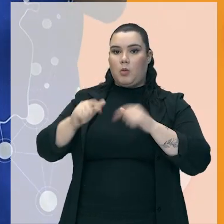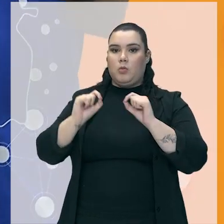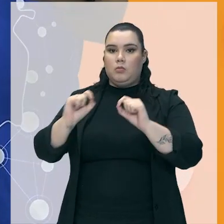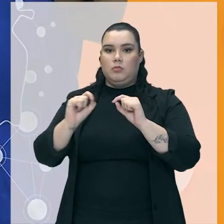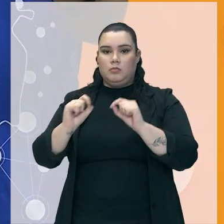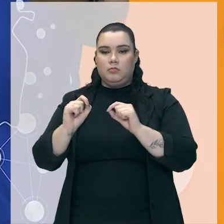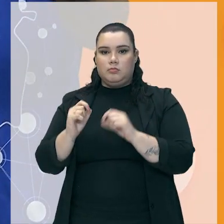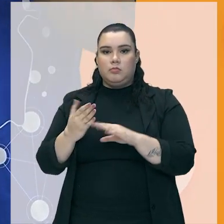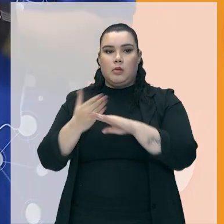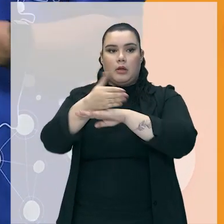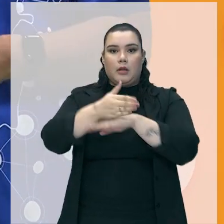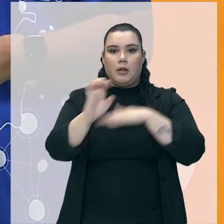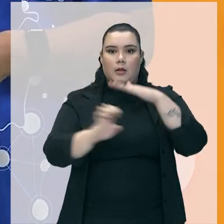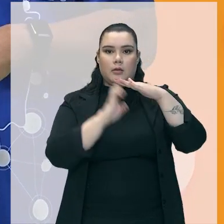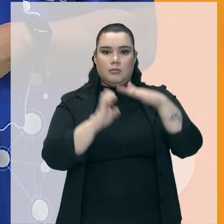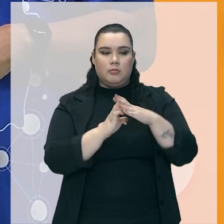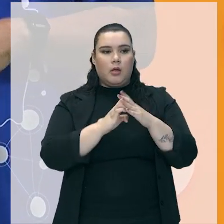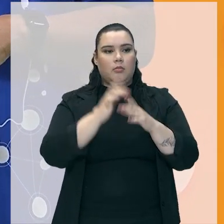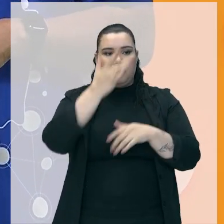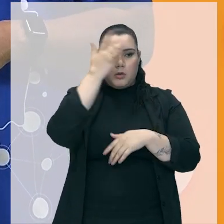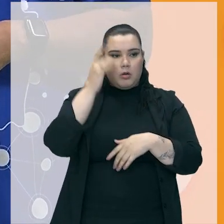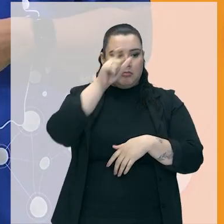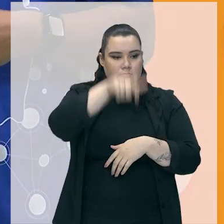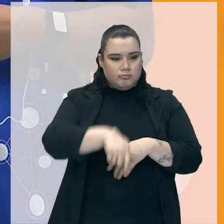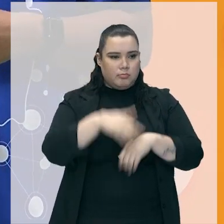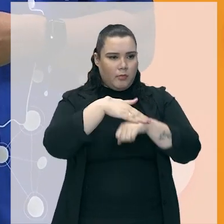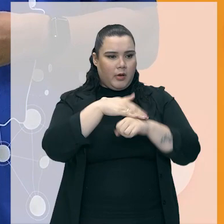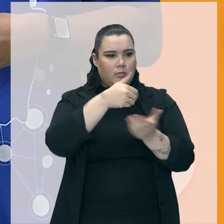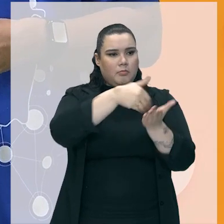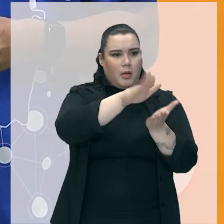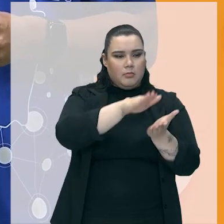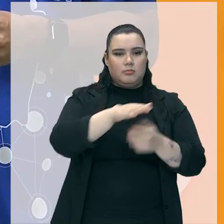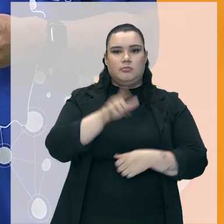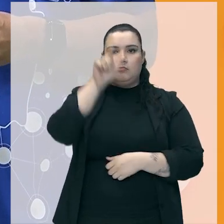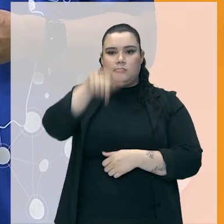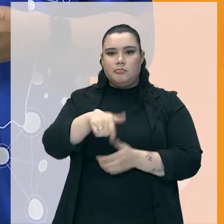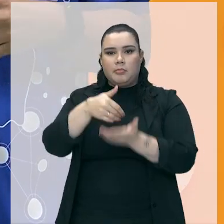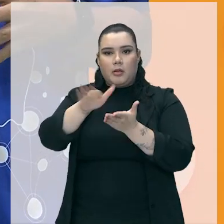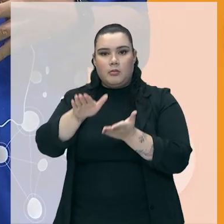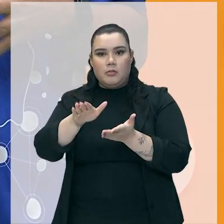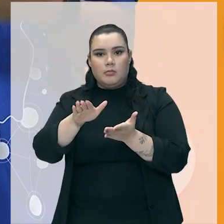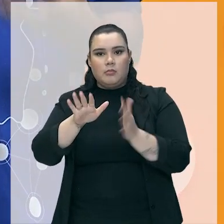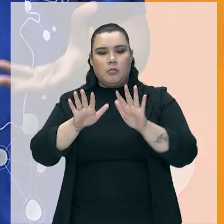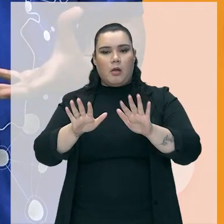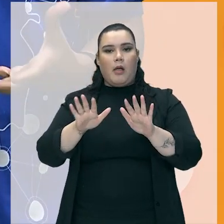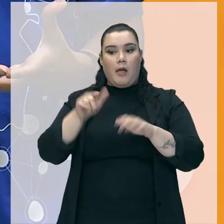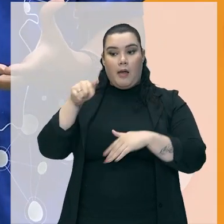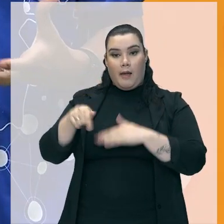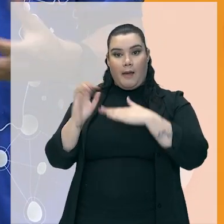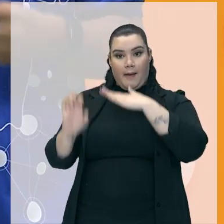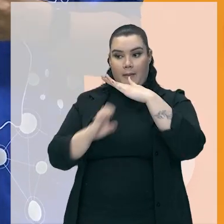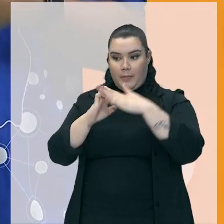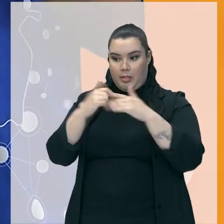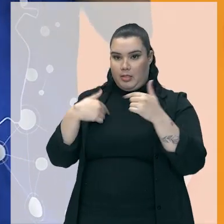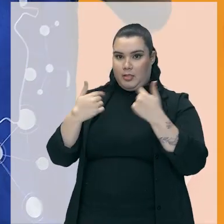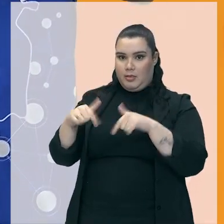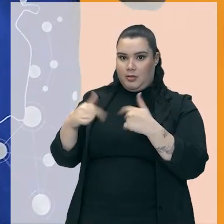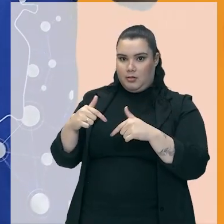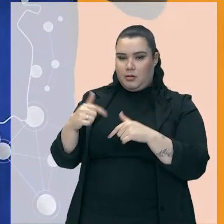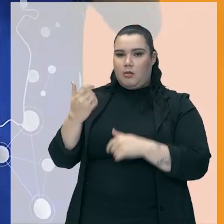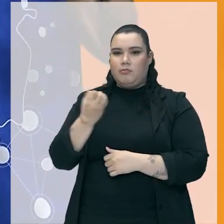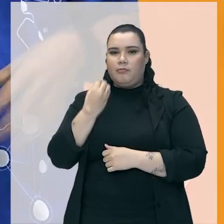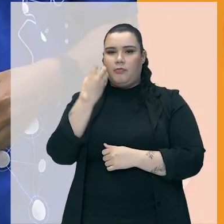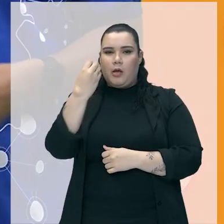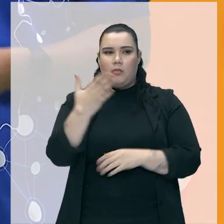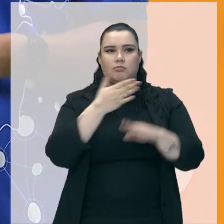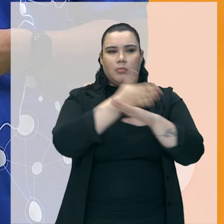ir em empresas, demitir pessoas. Olha que ironia. E aí, de repente, ele... A empresa da qual ele trabalha, e ele viaja,